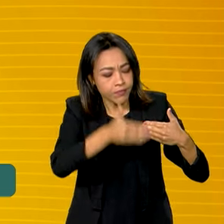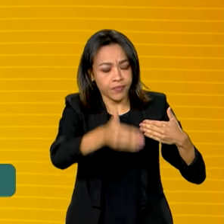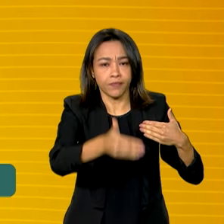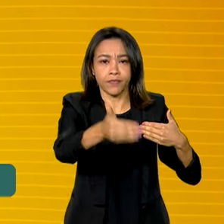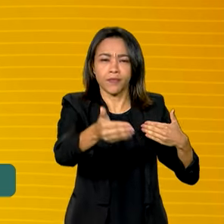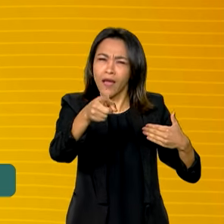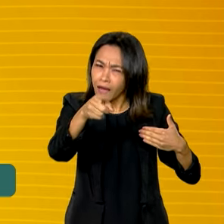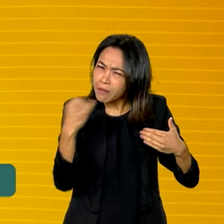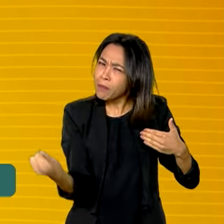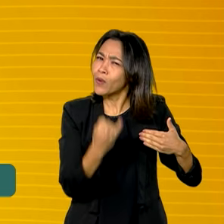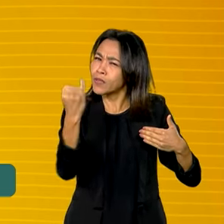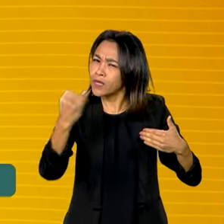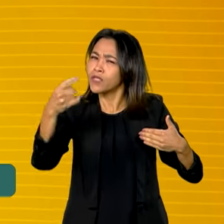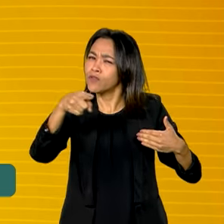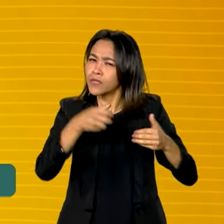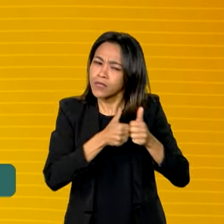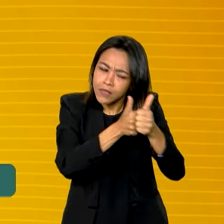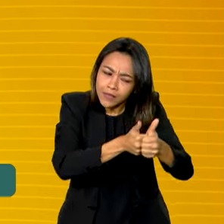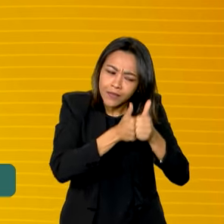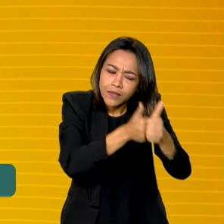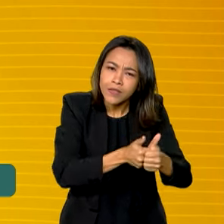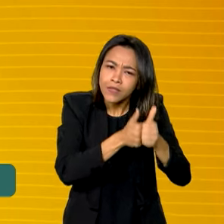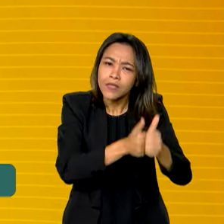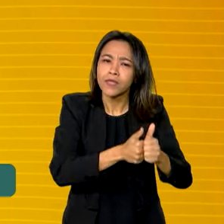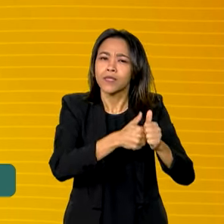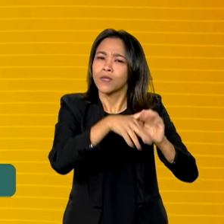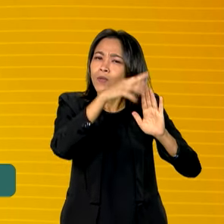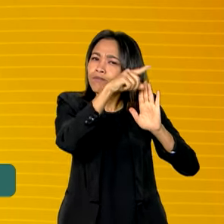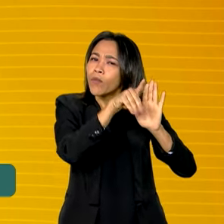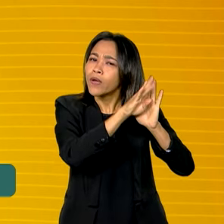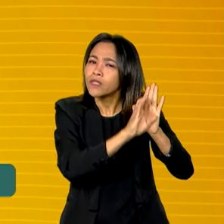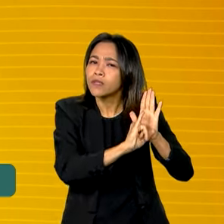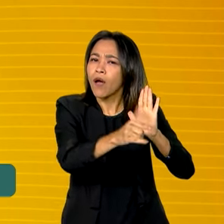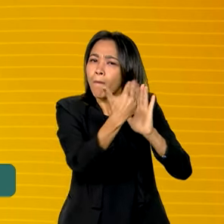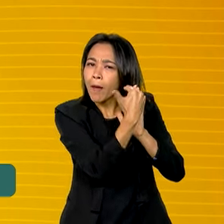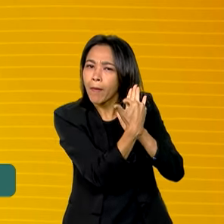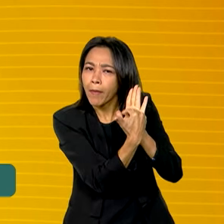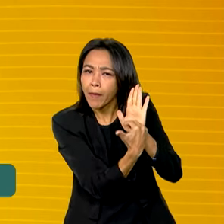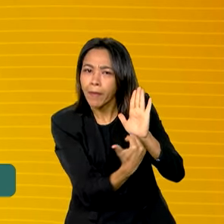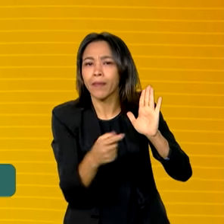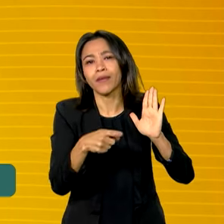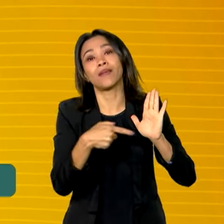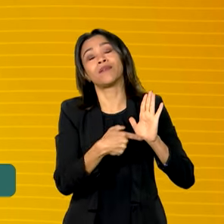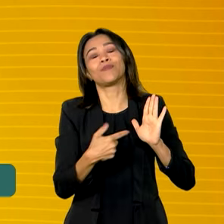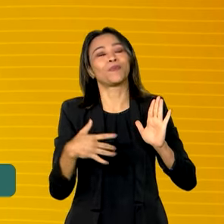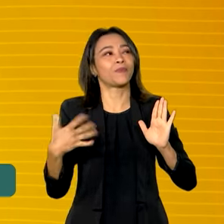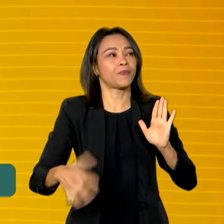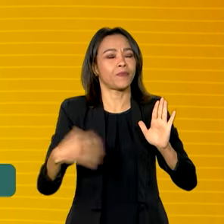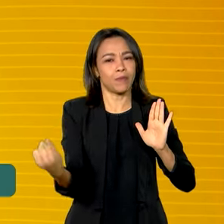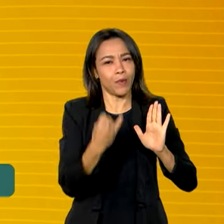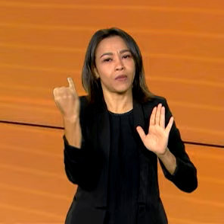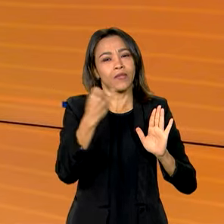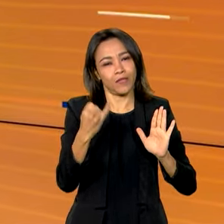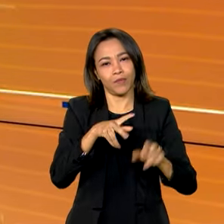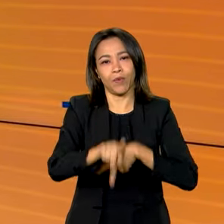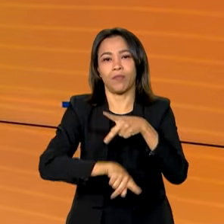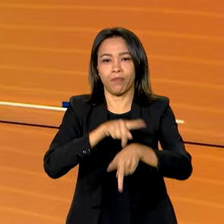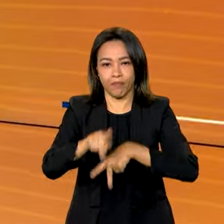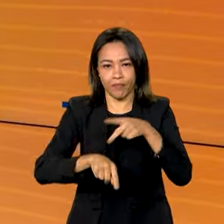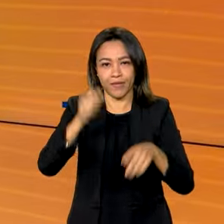acompanhar esse cronograma e seguimos nesse programa tão importante que vem significando tanto para a população brasileira.